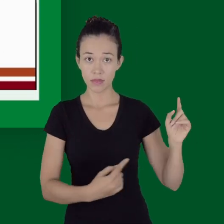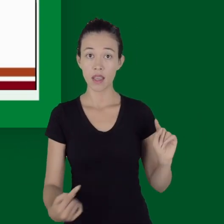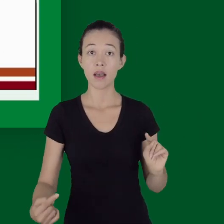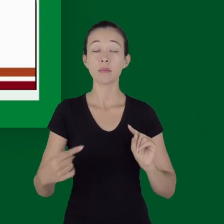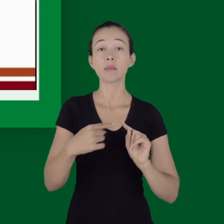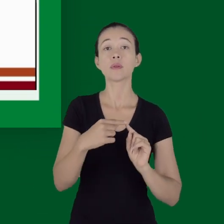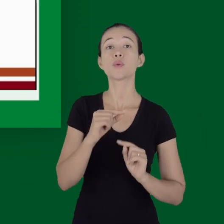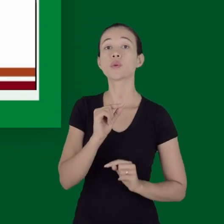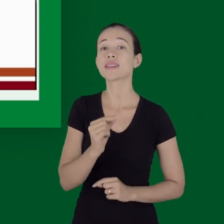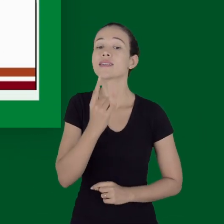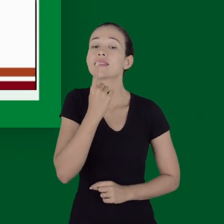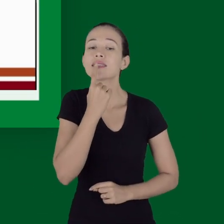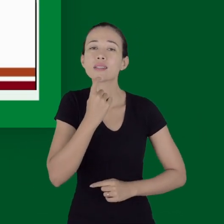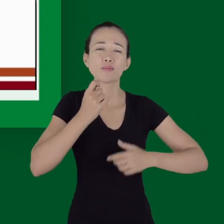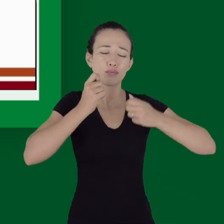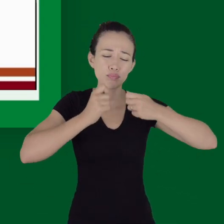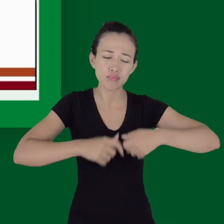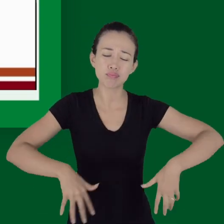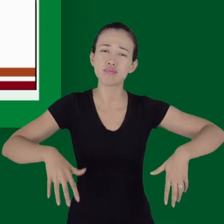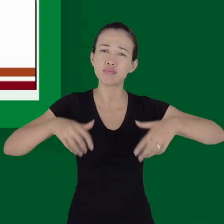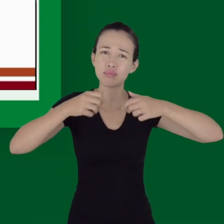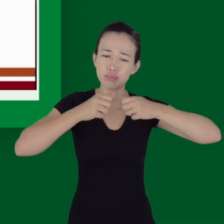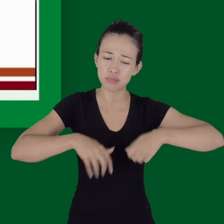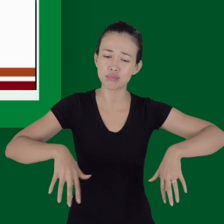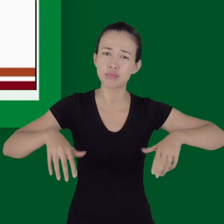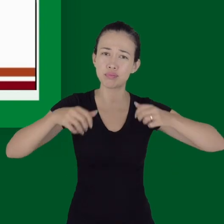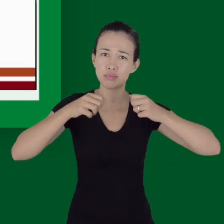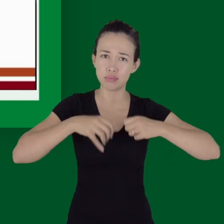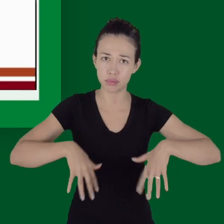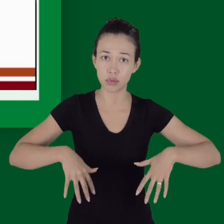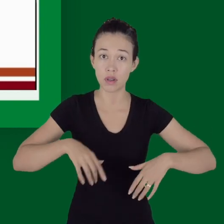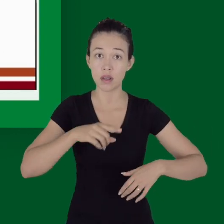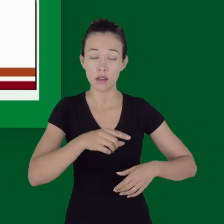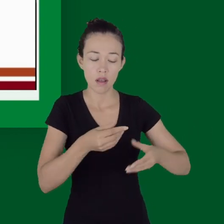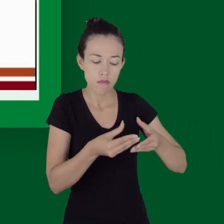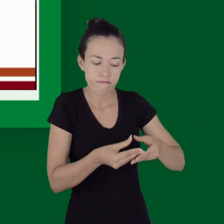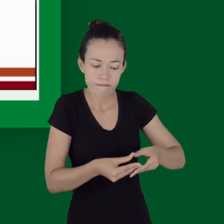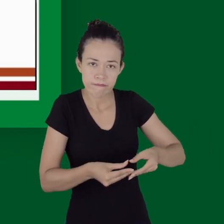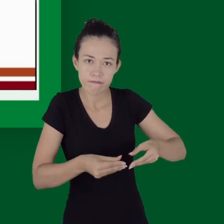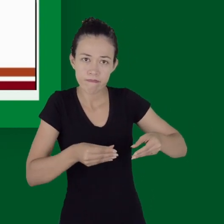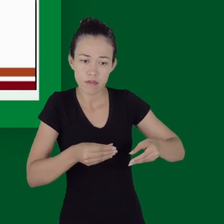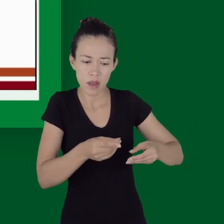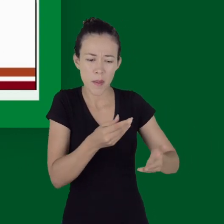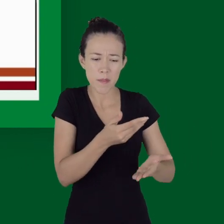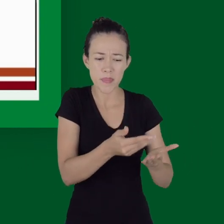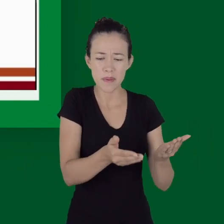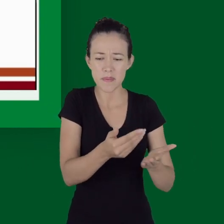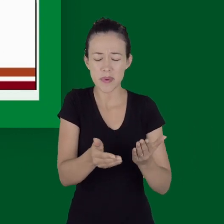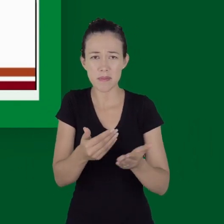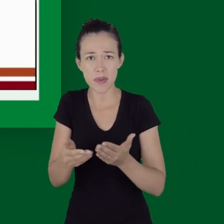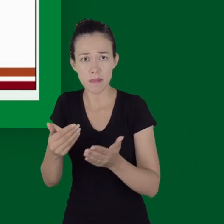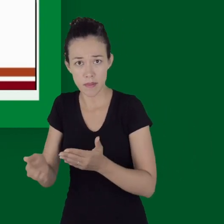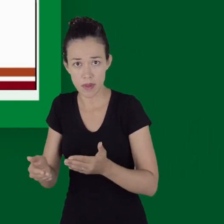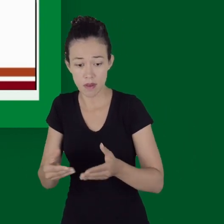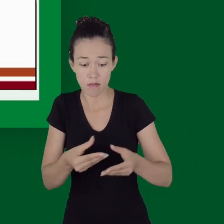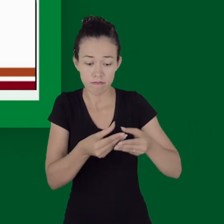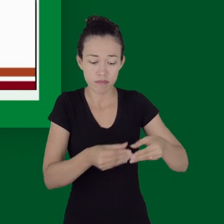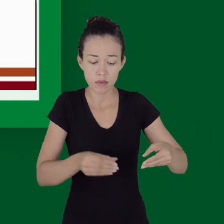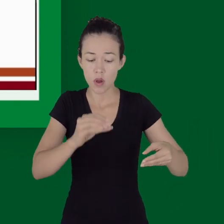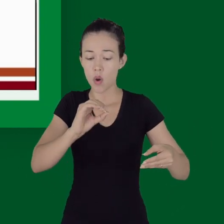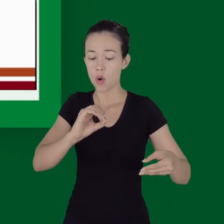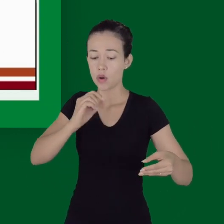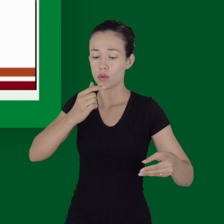primariamente de causa hemorrágica no paciente com trauma, que está relacionado à perda de células sanguíneas e de volume sanguíneo,